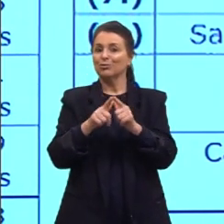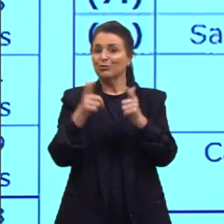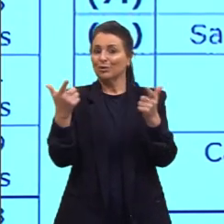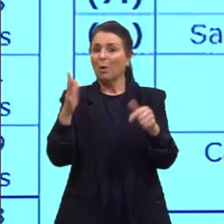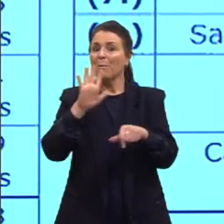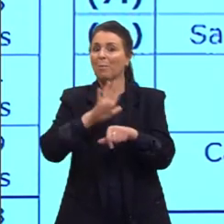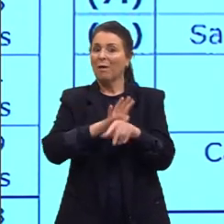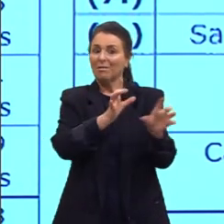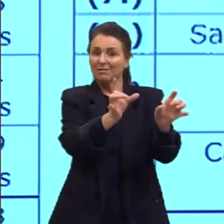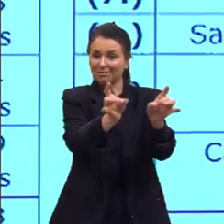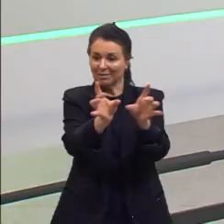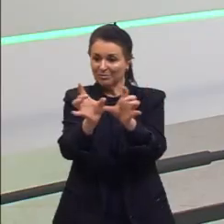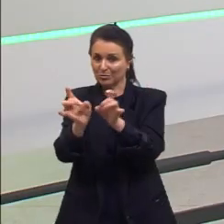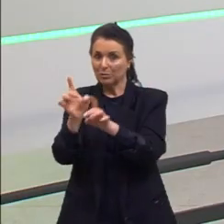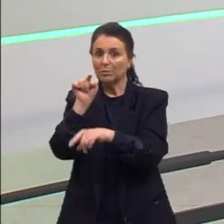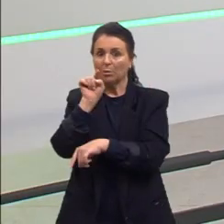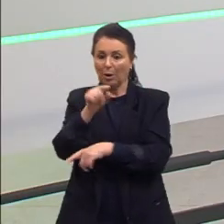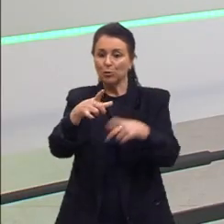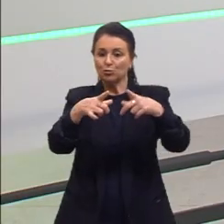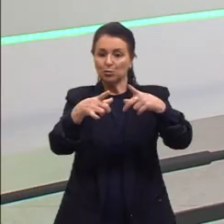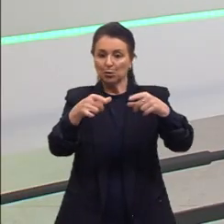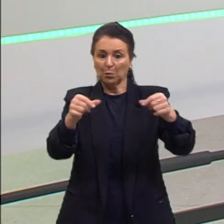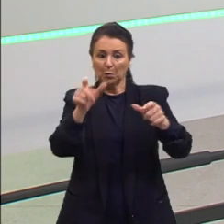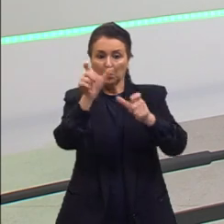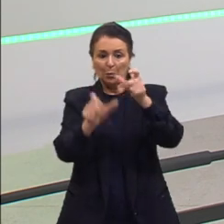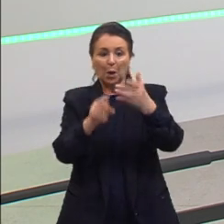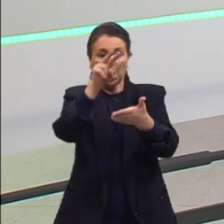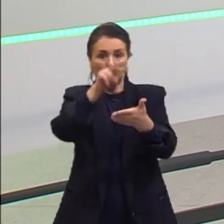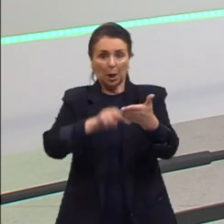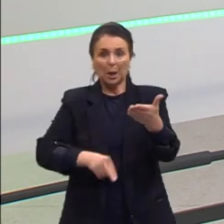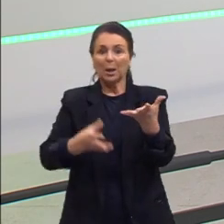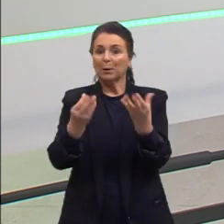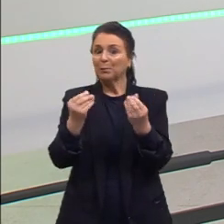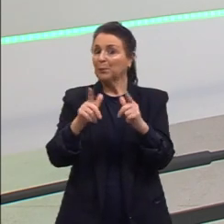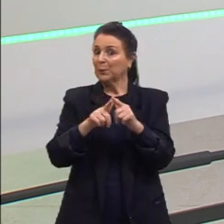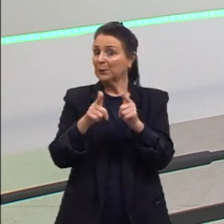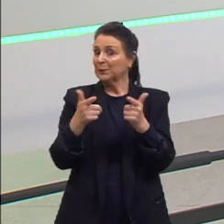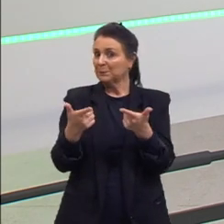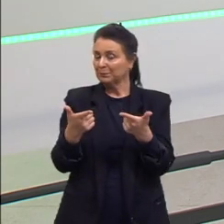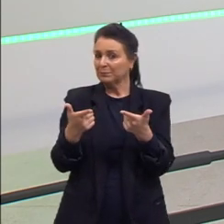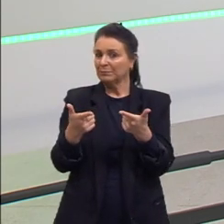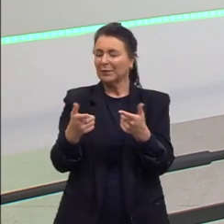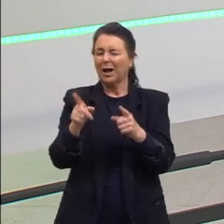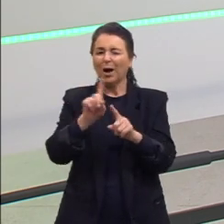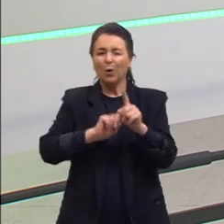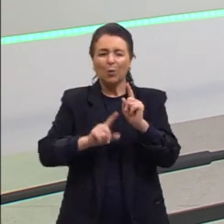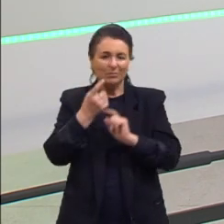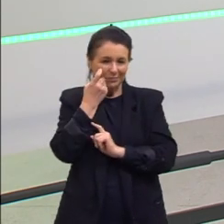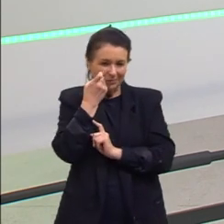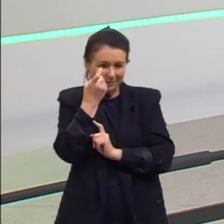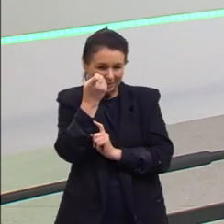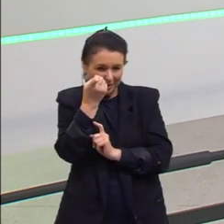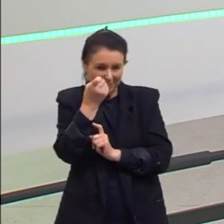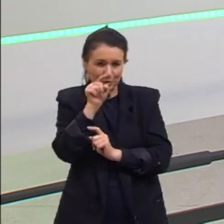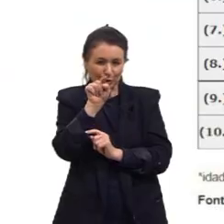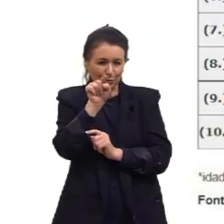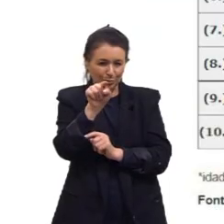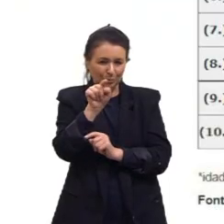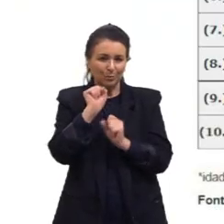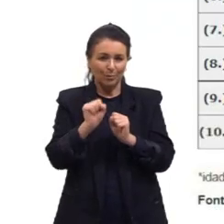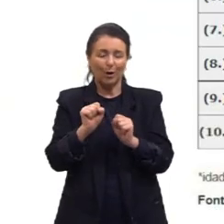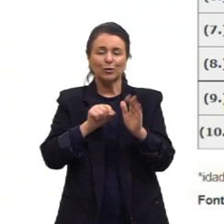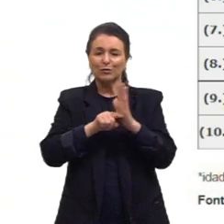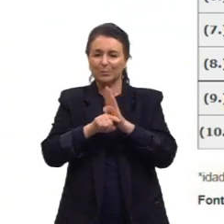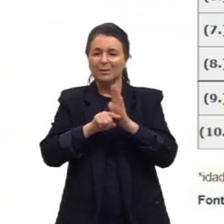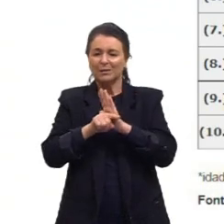país onde mais se consome jornais. Algumas curiosidades aí que vocês podem também pensar um